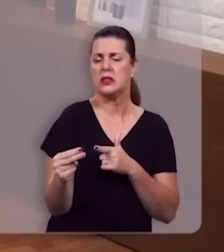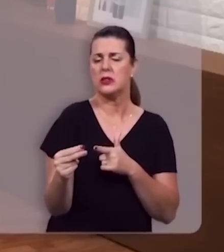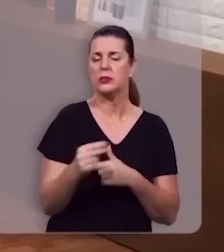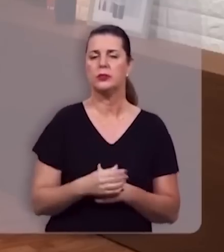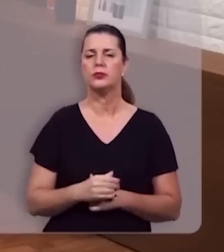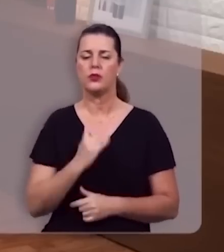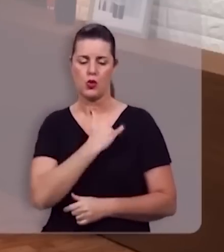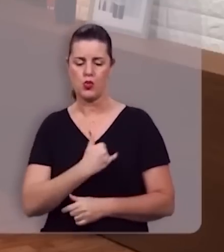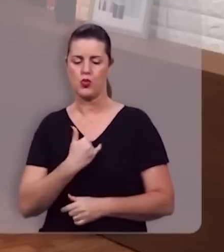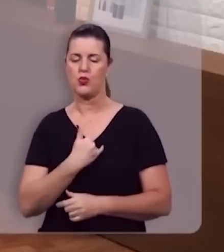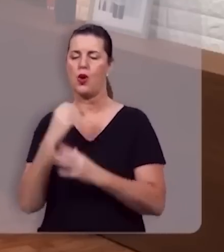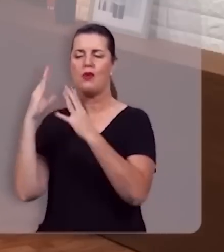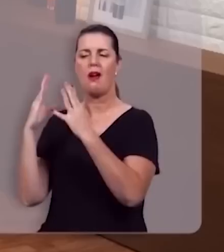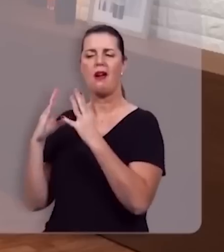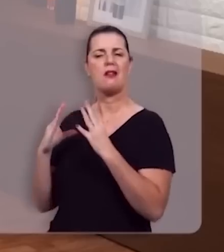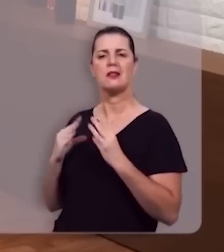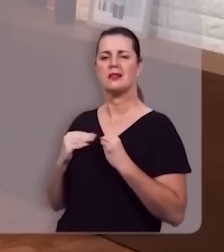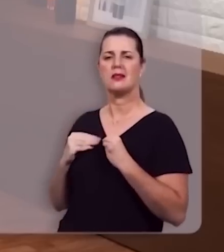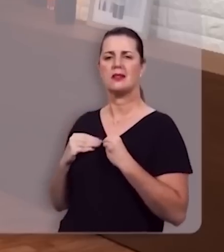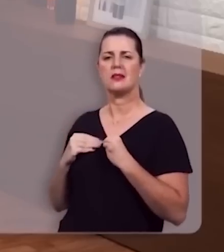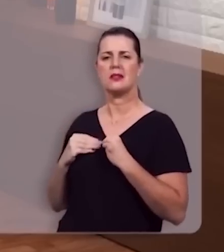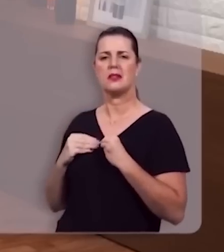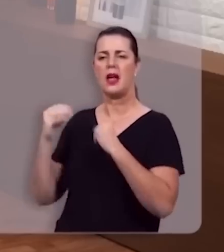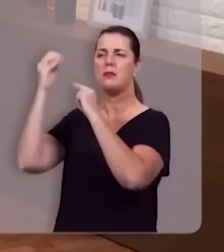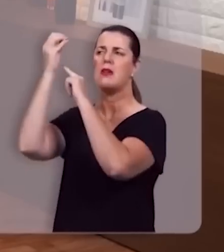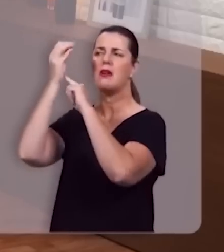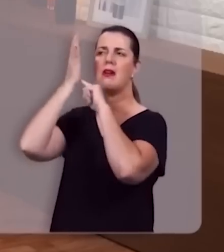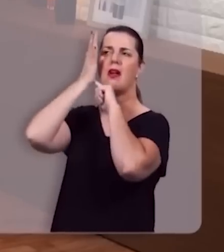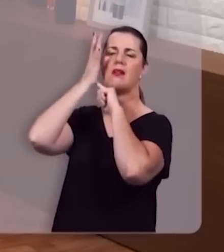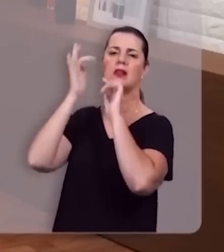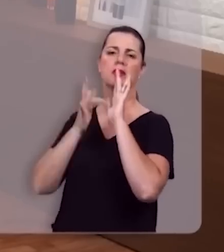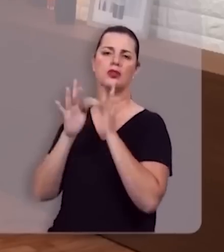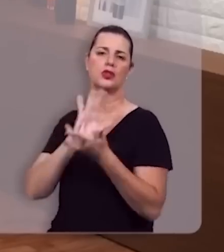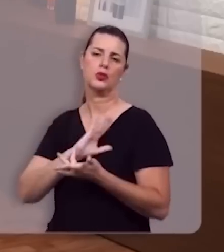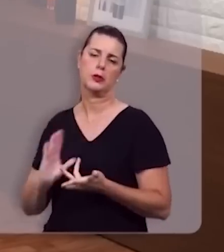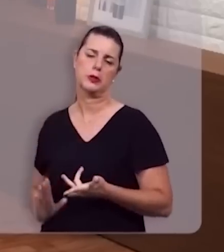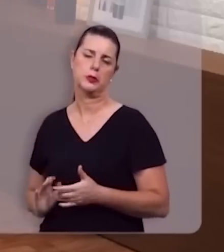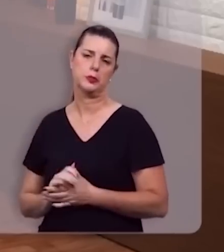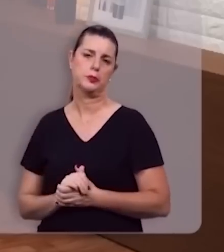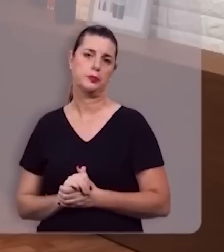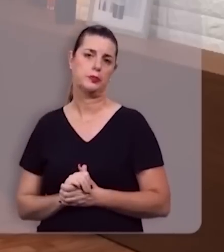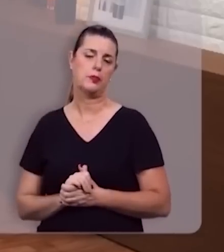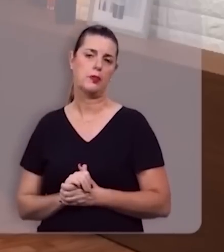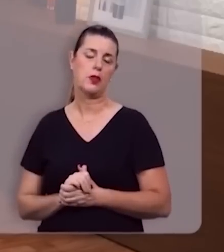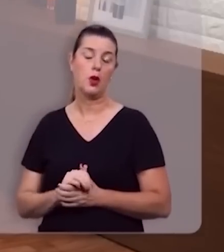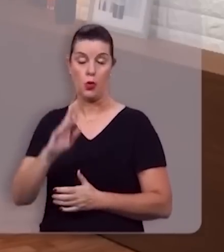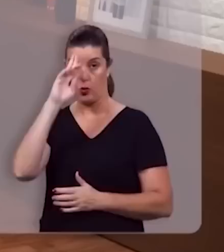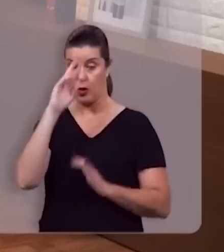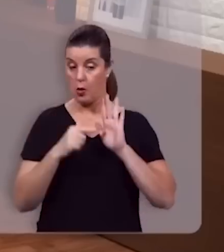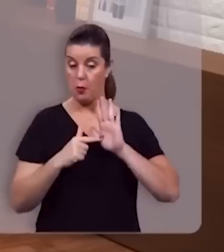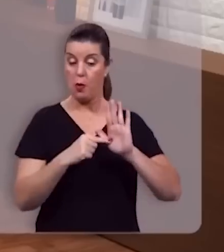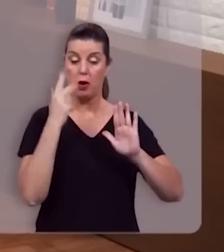João recebe uma revelação de Jesus Cristo. E o Senhor aparece para ele,